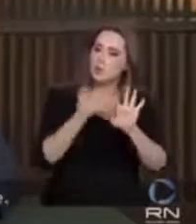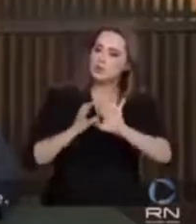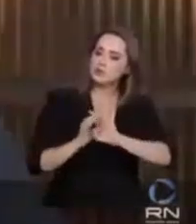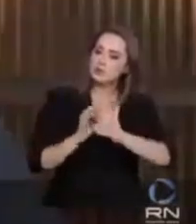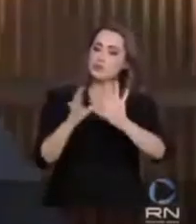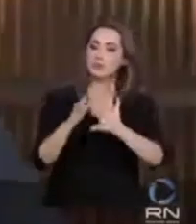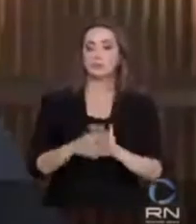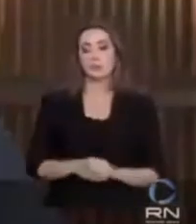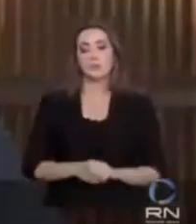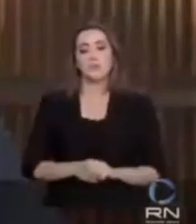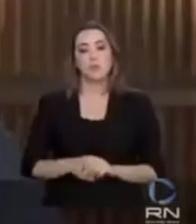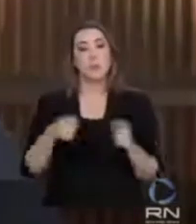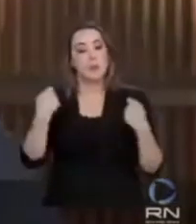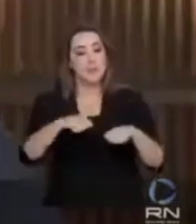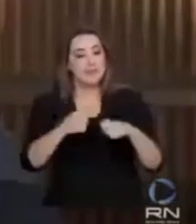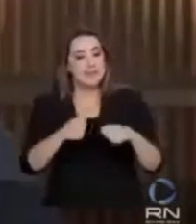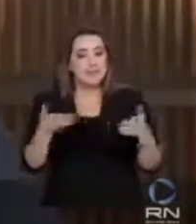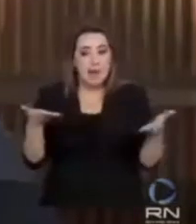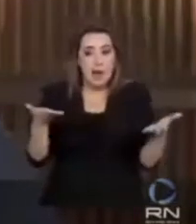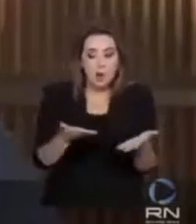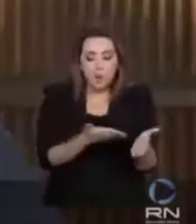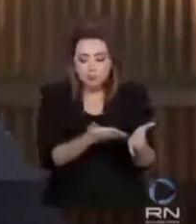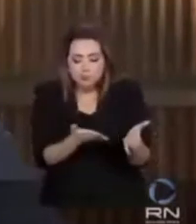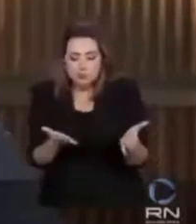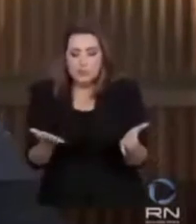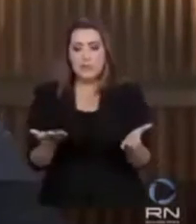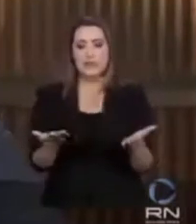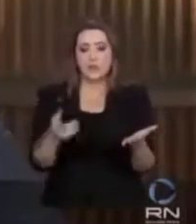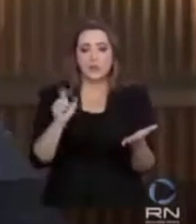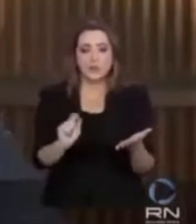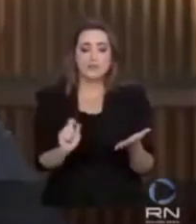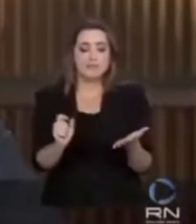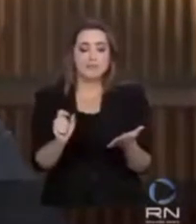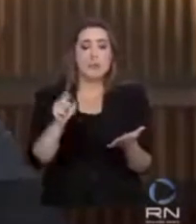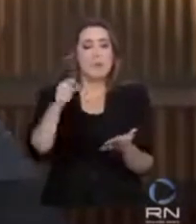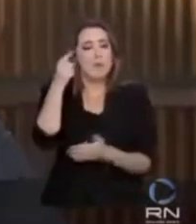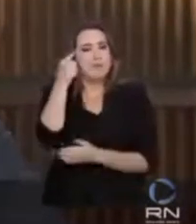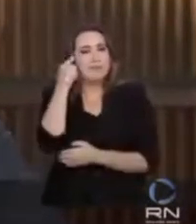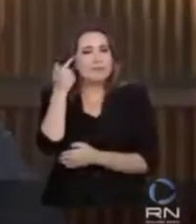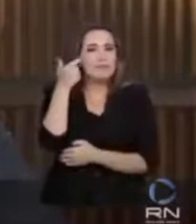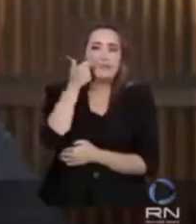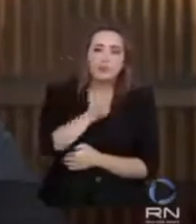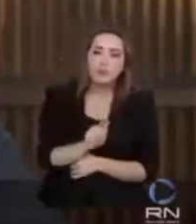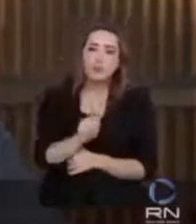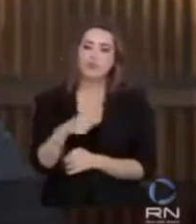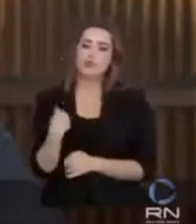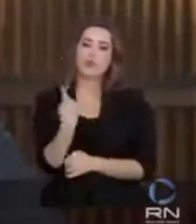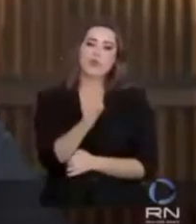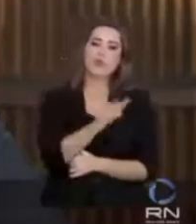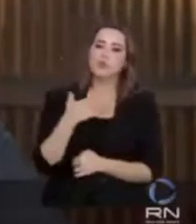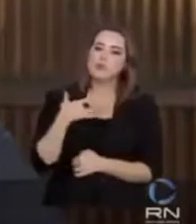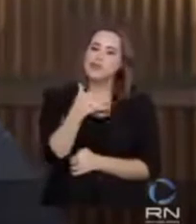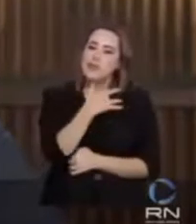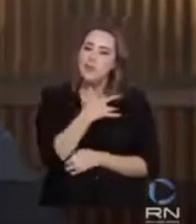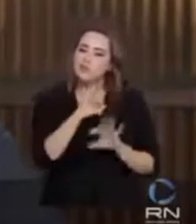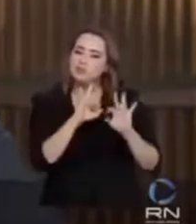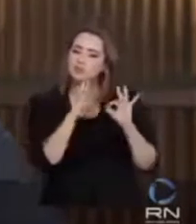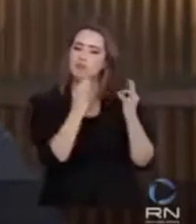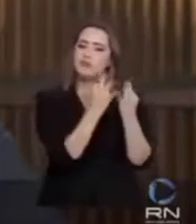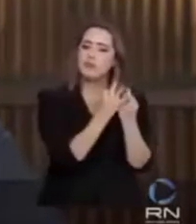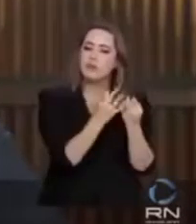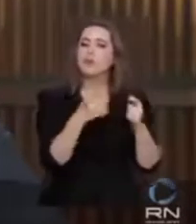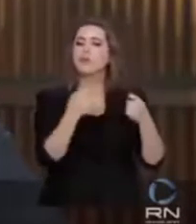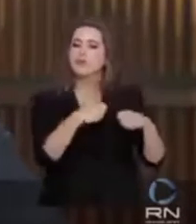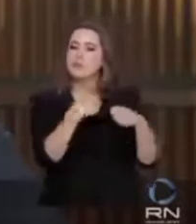de nossa liberdade. Precisam, no entanto, diante dos fatos recentes, ser repensados. Nossa saúde e de nossos